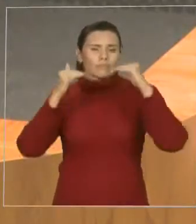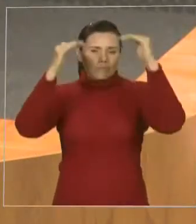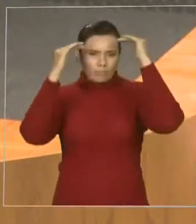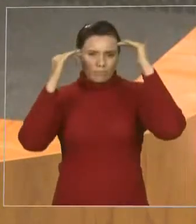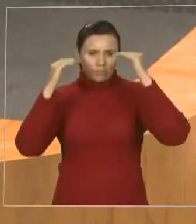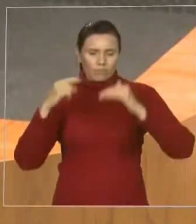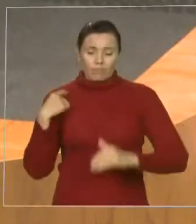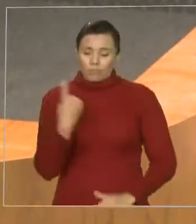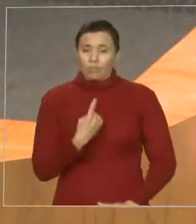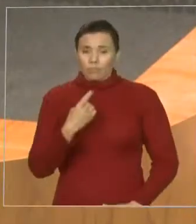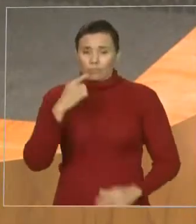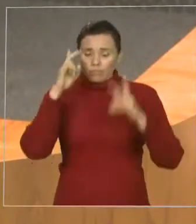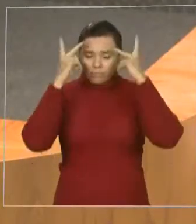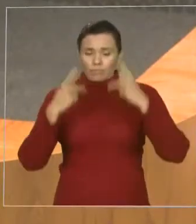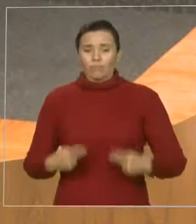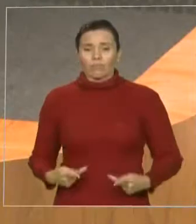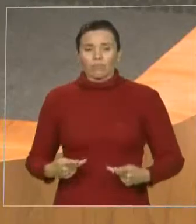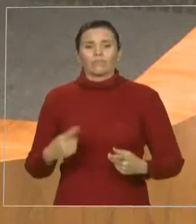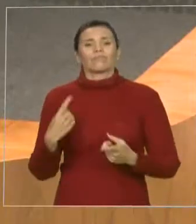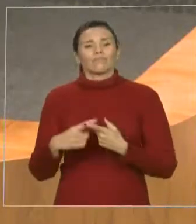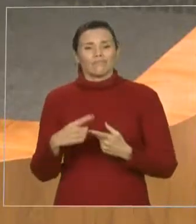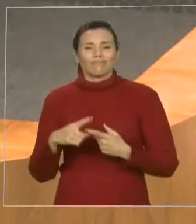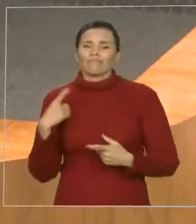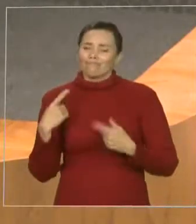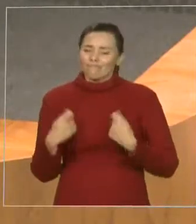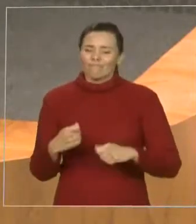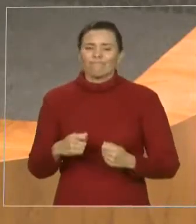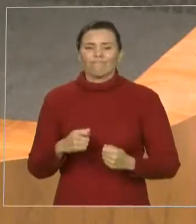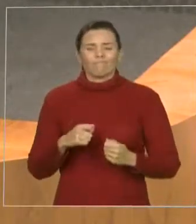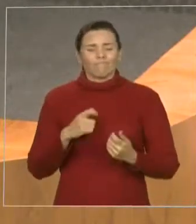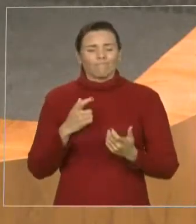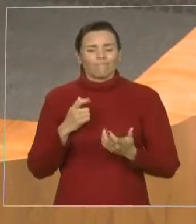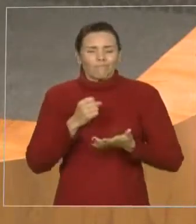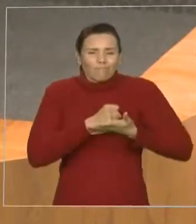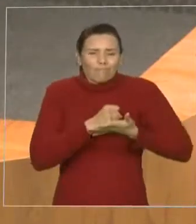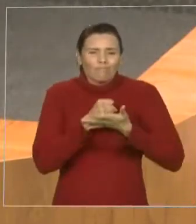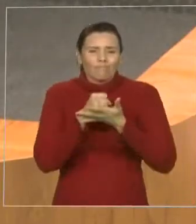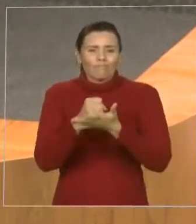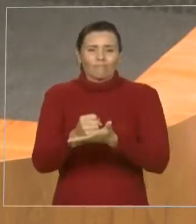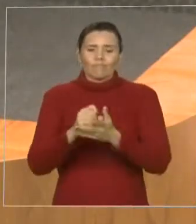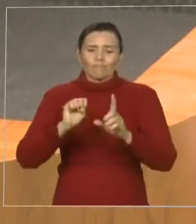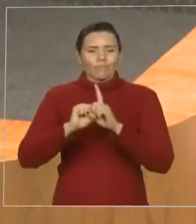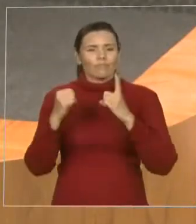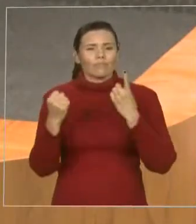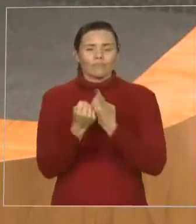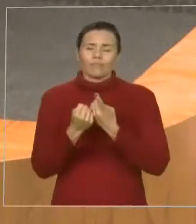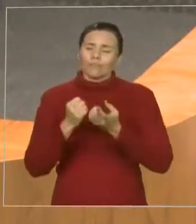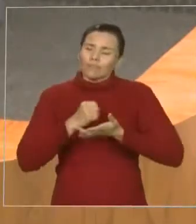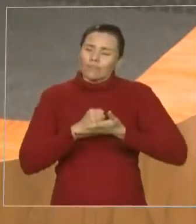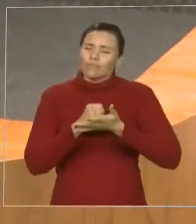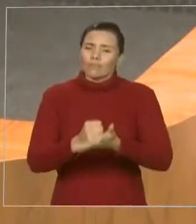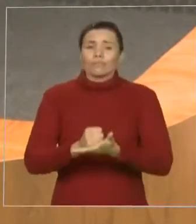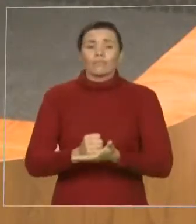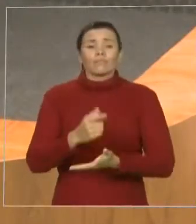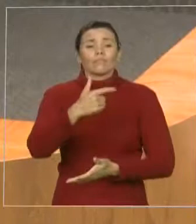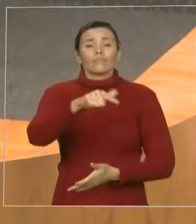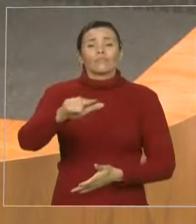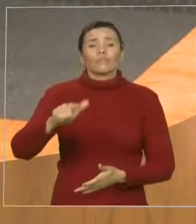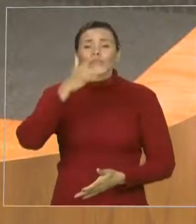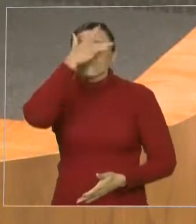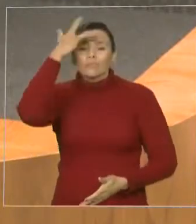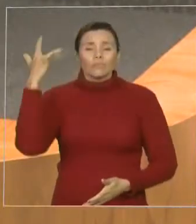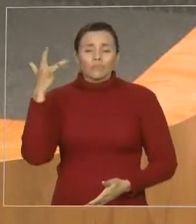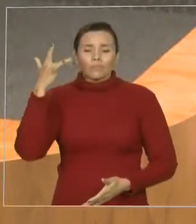e Deus dá a oportunidade para que elas possam auxiliar, ajudar e direcionar os seus irmãos e